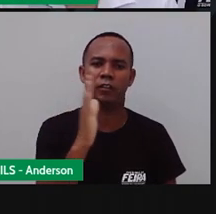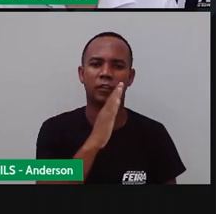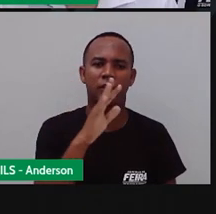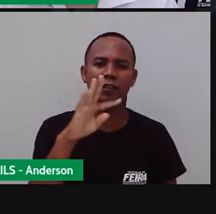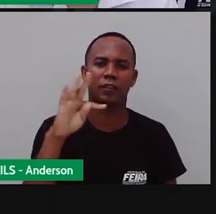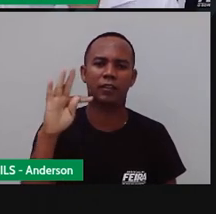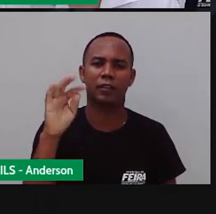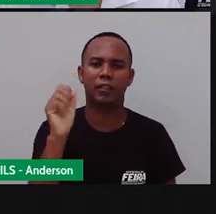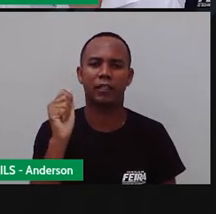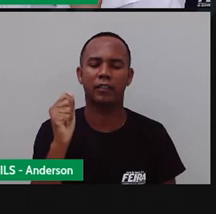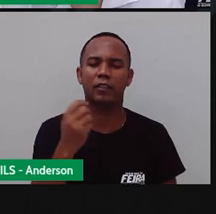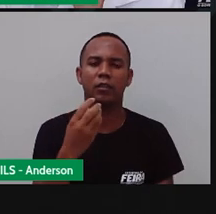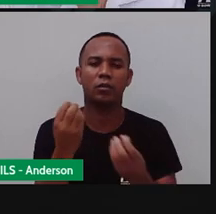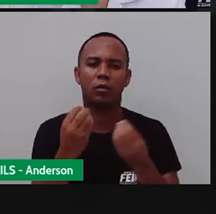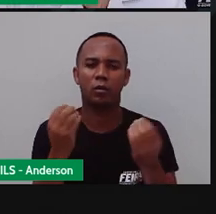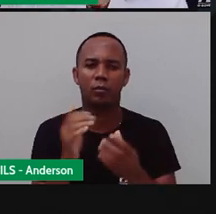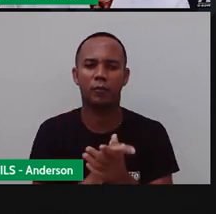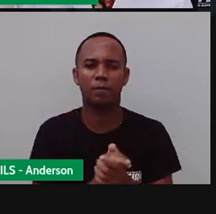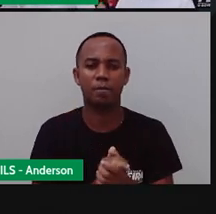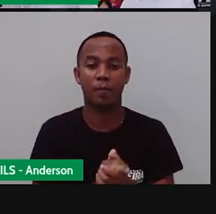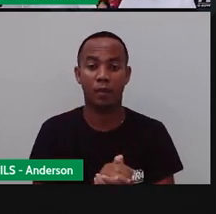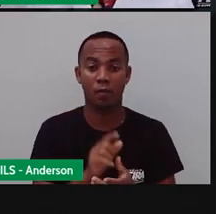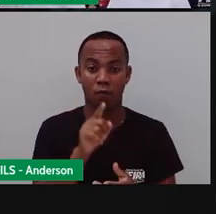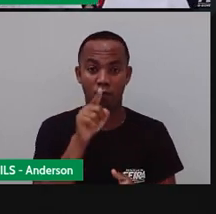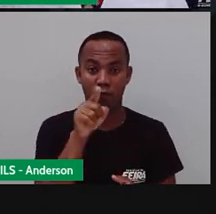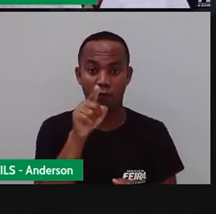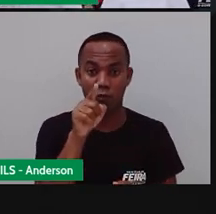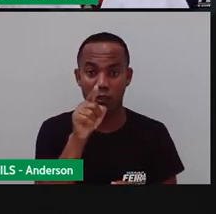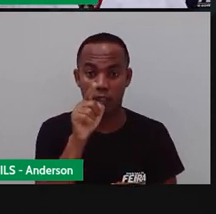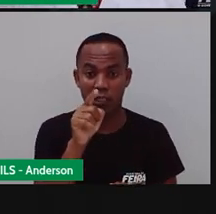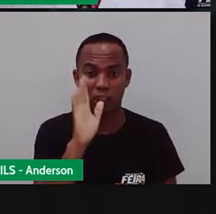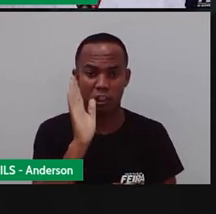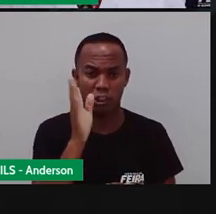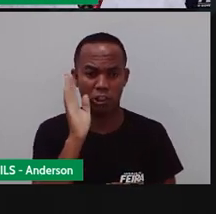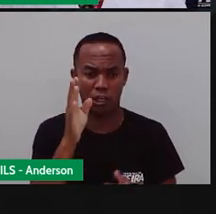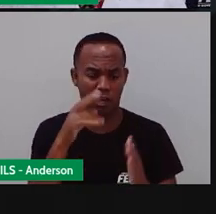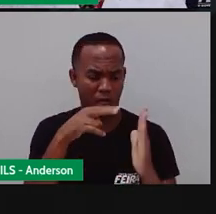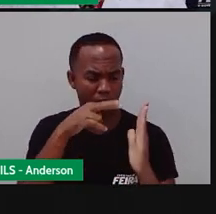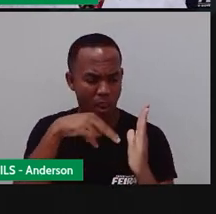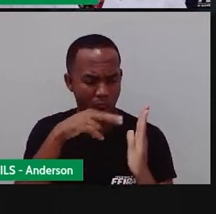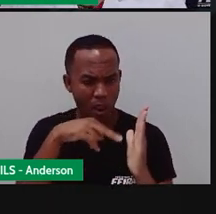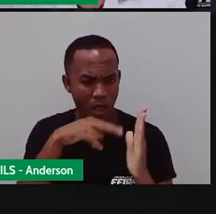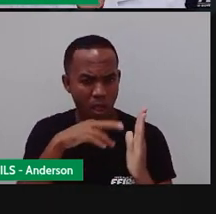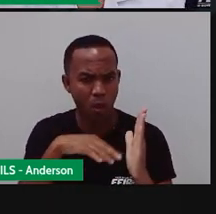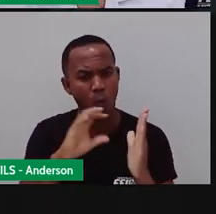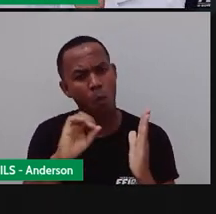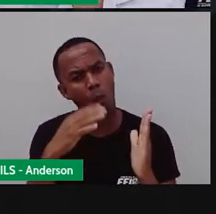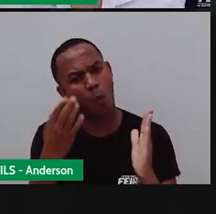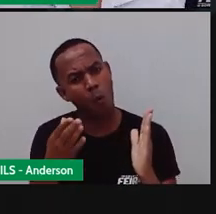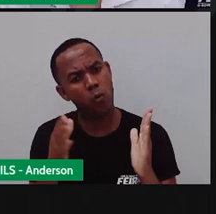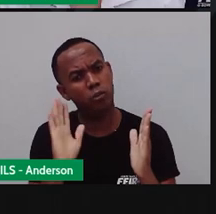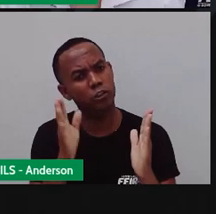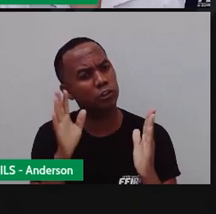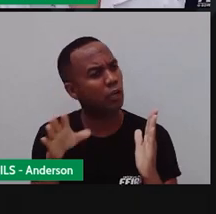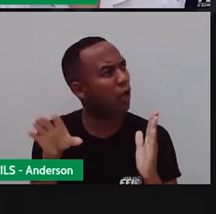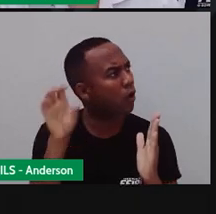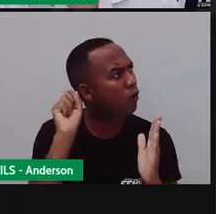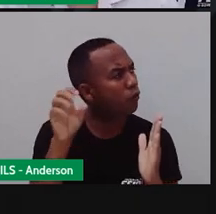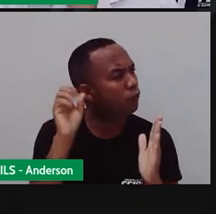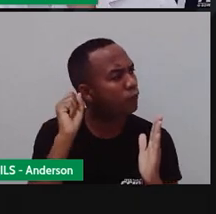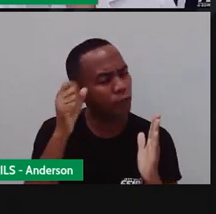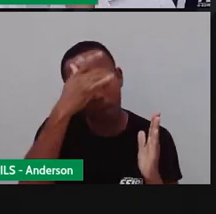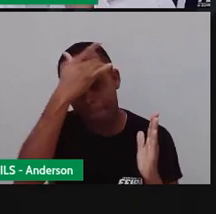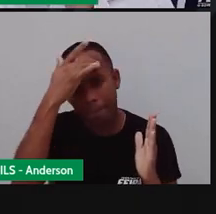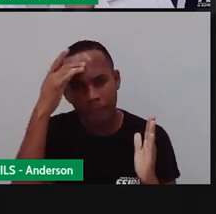sabe? Bom, você, né, já deve ter lido ou ouvido de uma pessoa adulta, né? O quê?